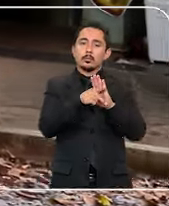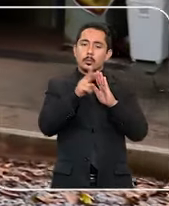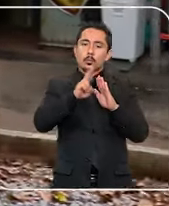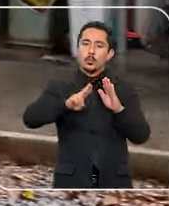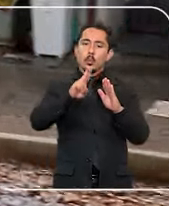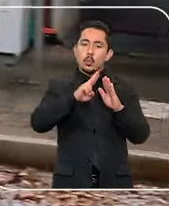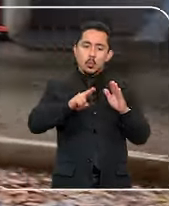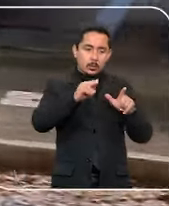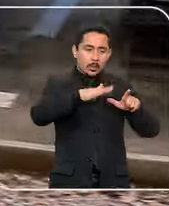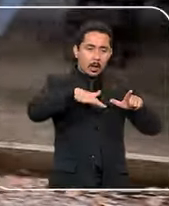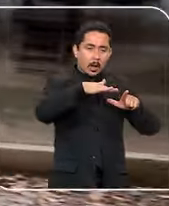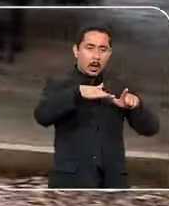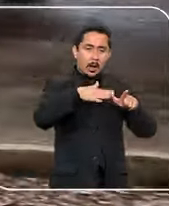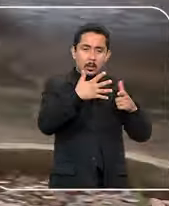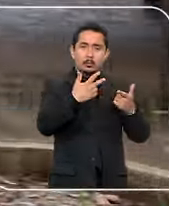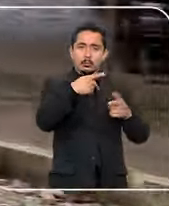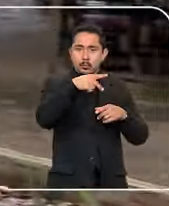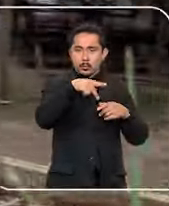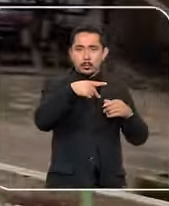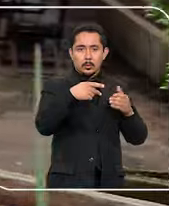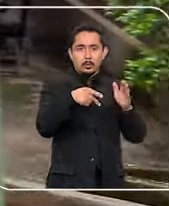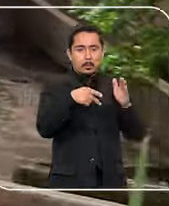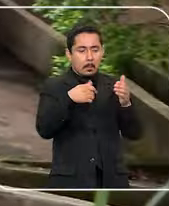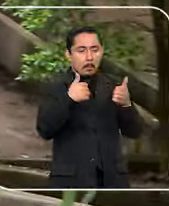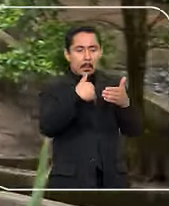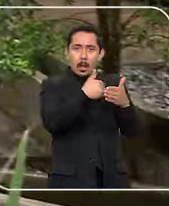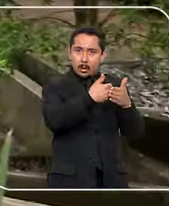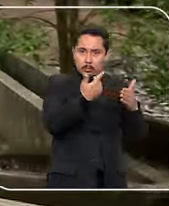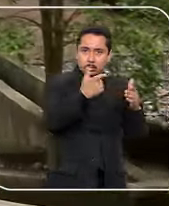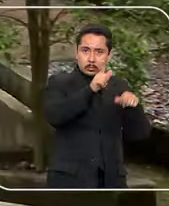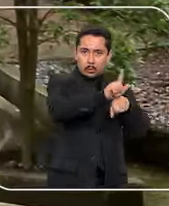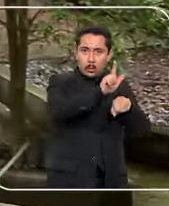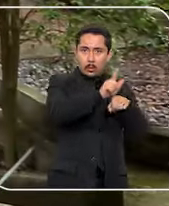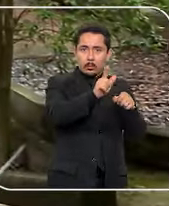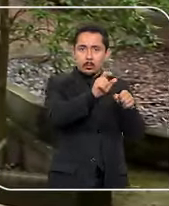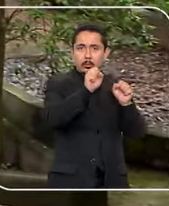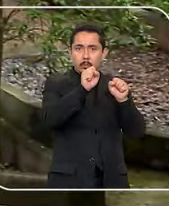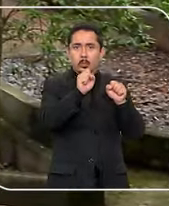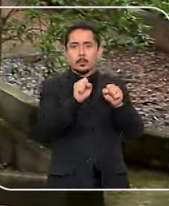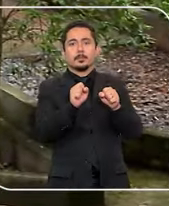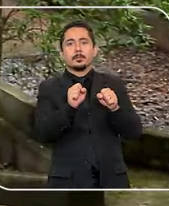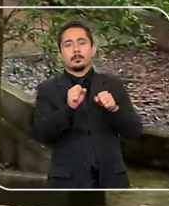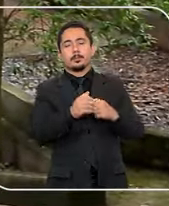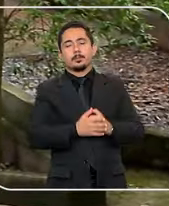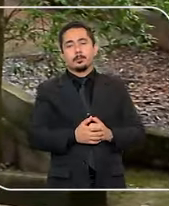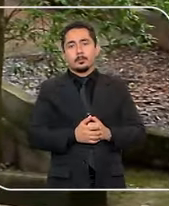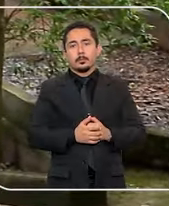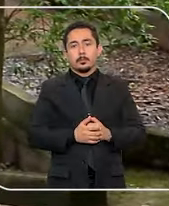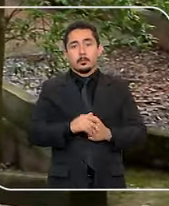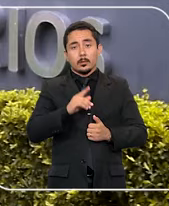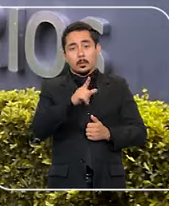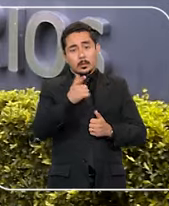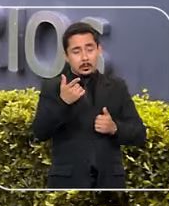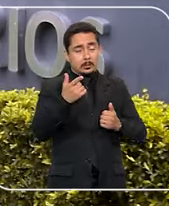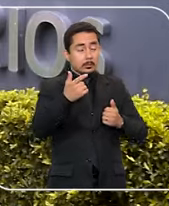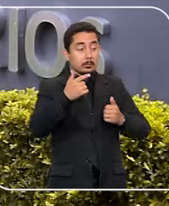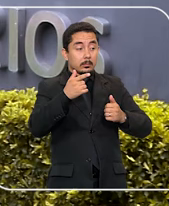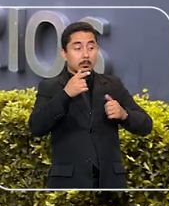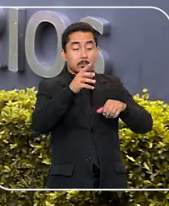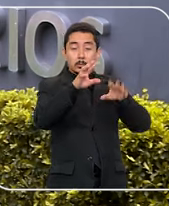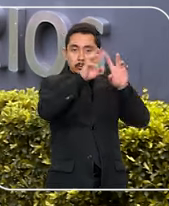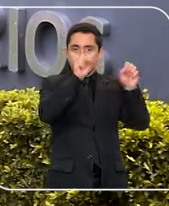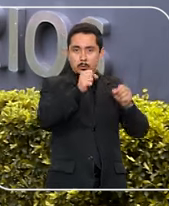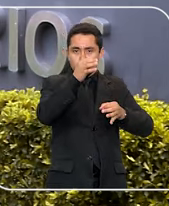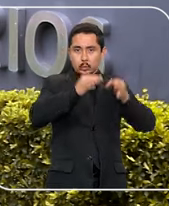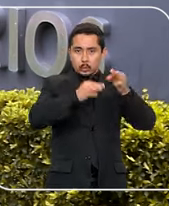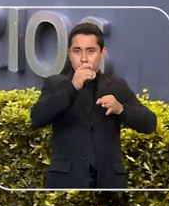autorizar a ocupação das áreas públicas conjugadas aos blocos comerciais mediante outorga onerosa de uso. Mas o Tribunal